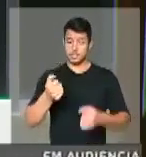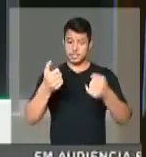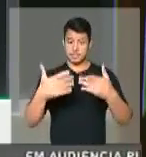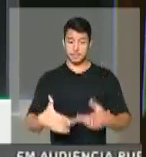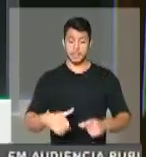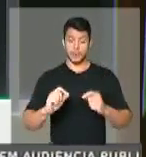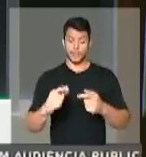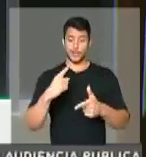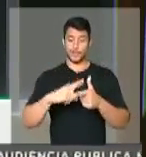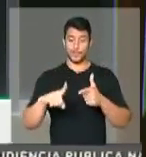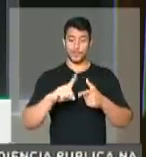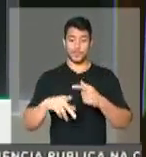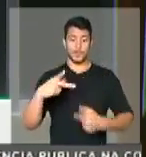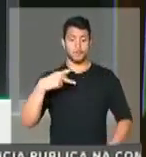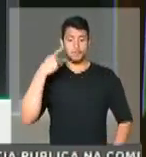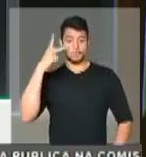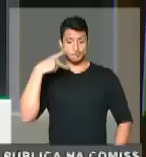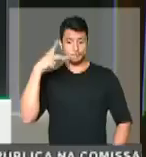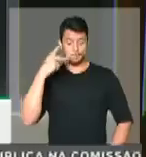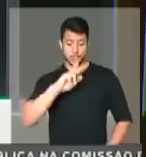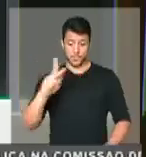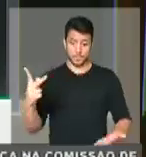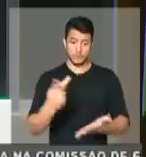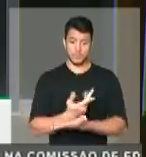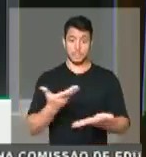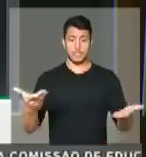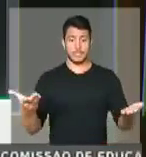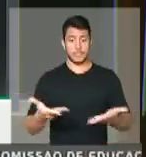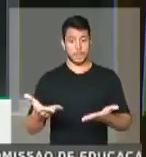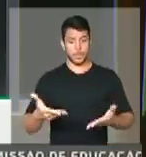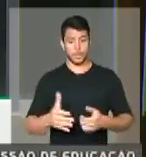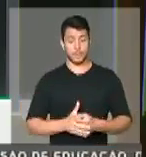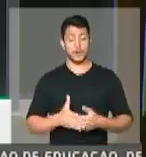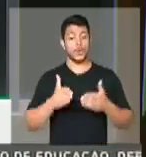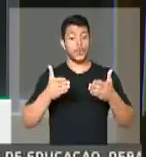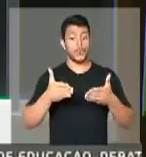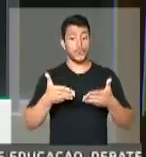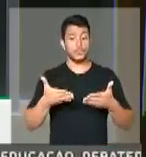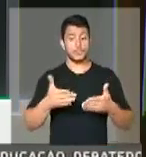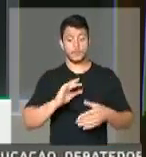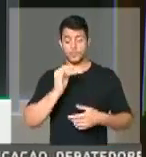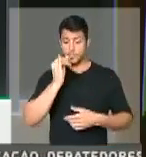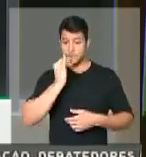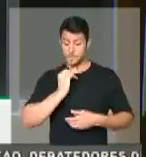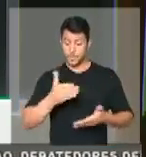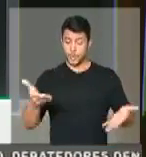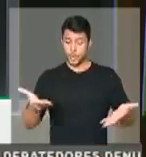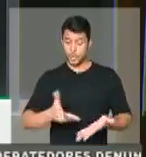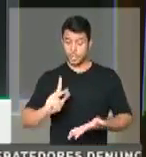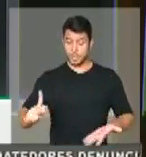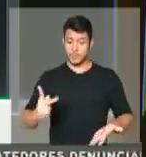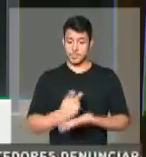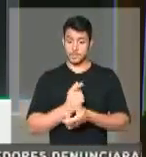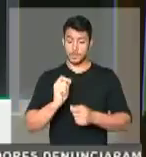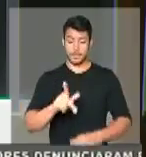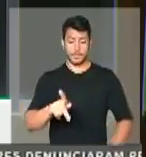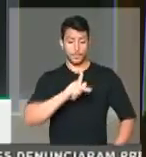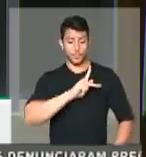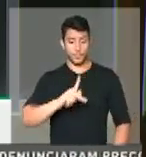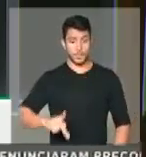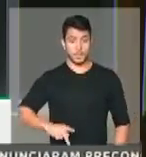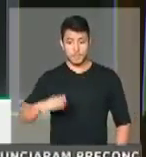cenário político que nós estamos vivendo, que é absolutamente grave. E no dia de hoje, nós tivemos a notícia de que o presidente